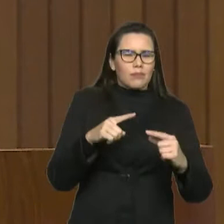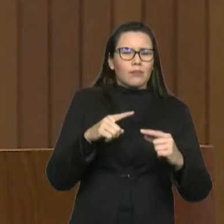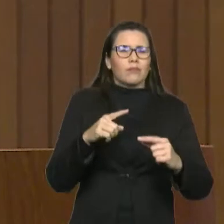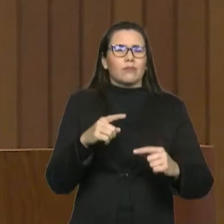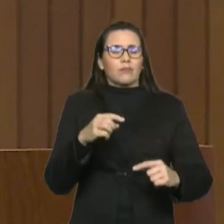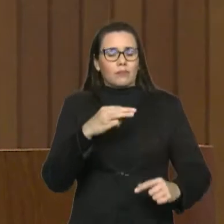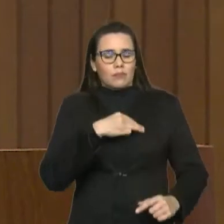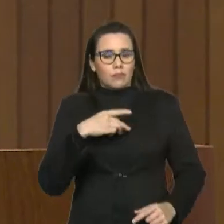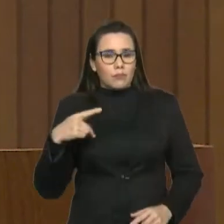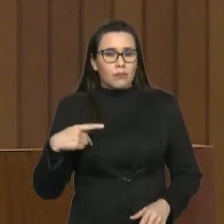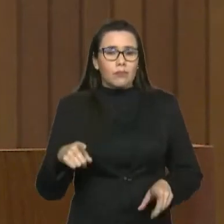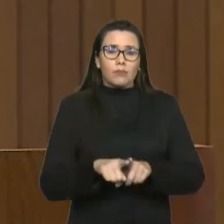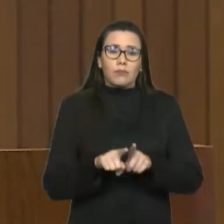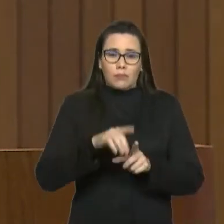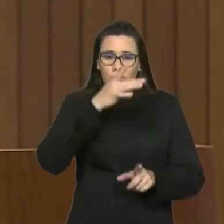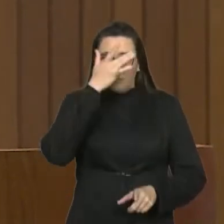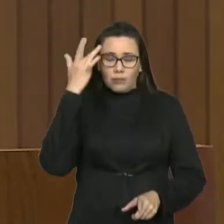cidade.